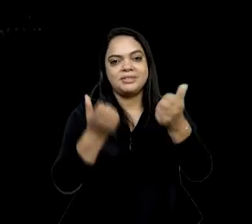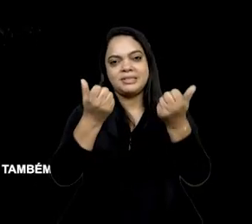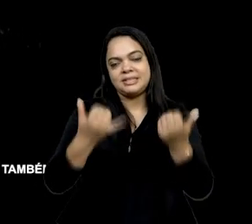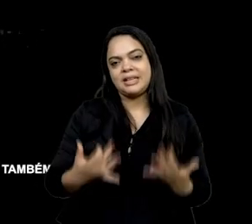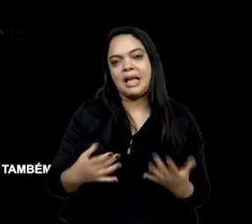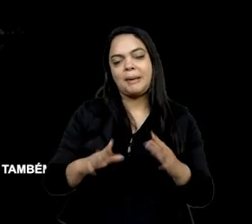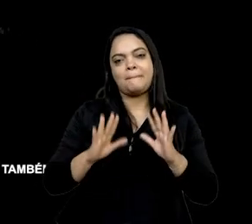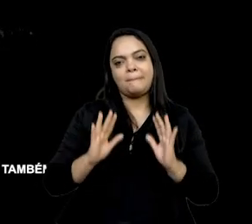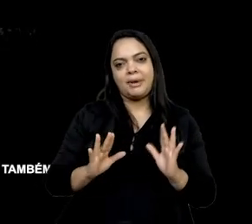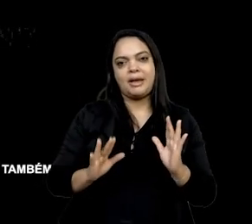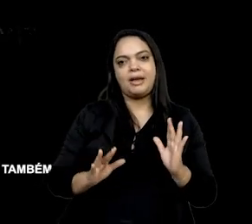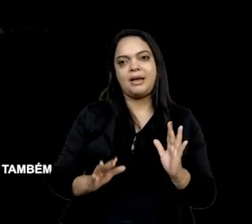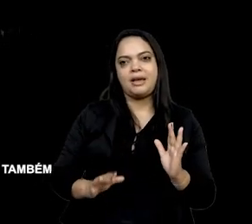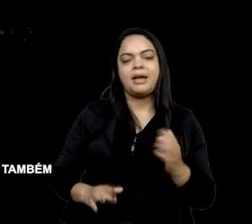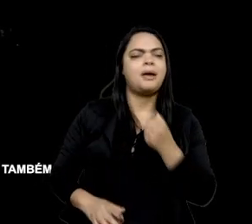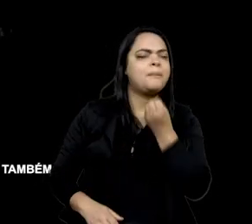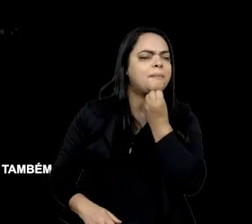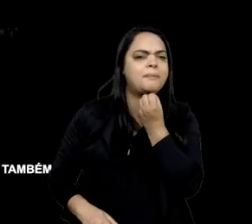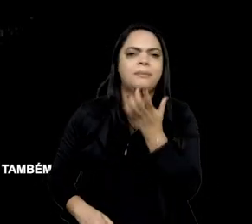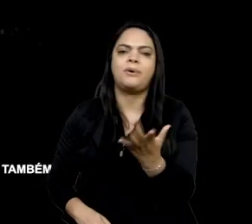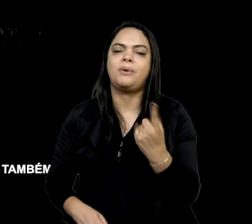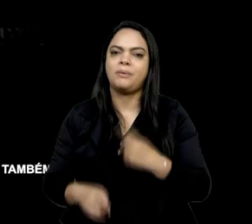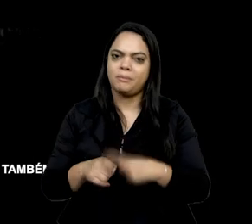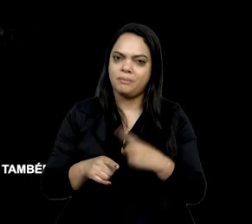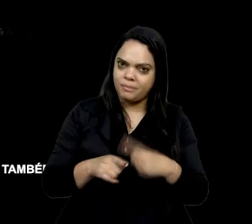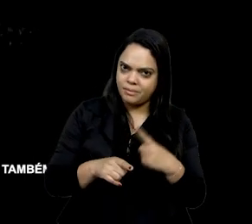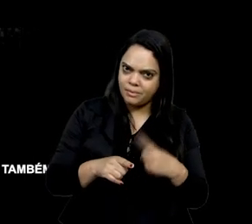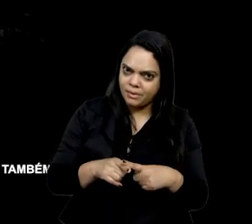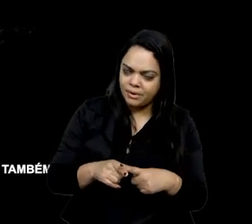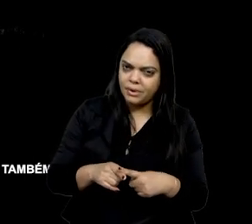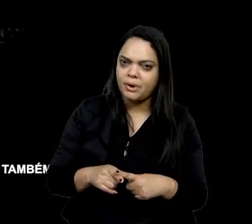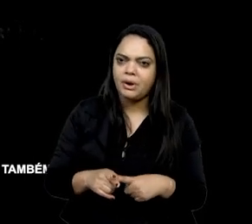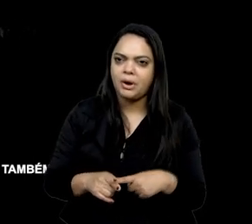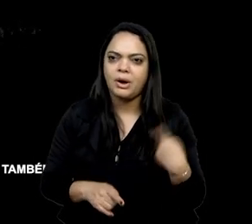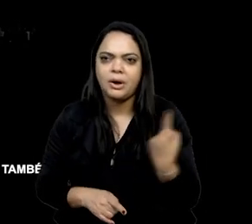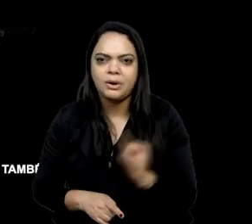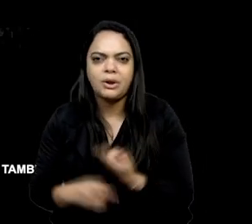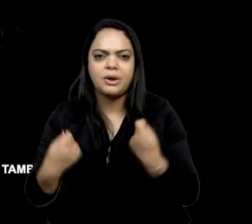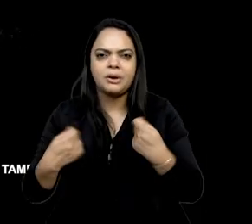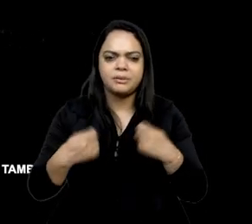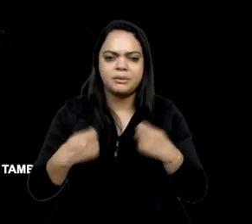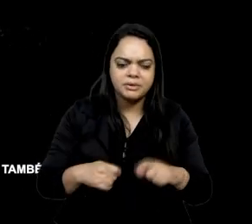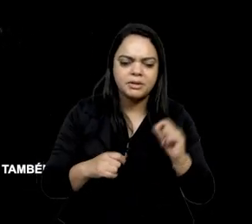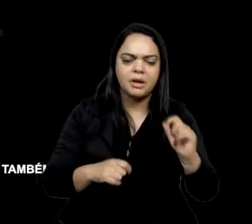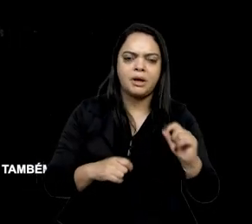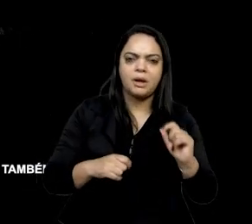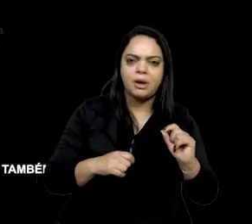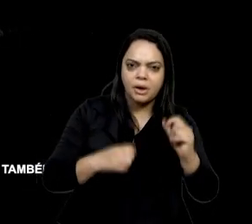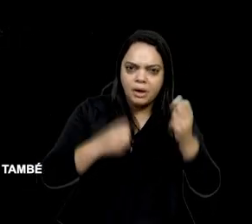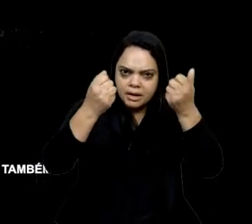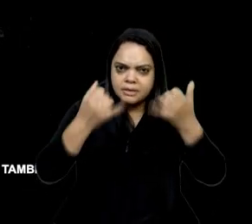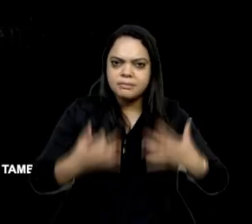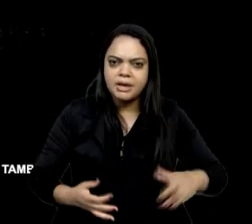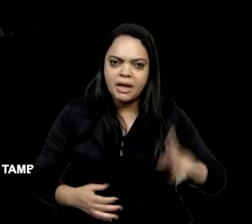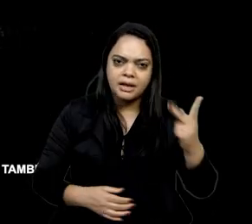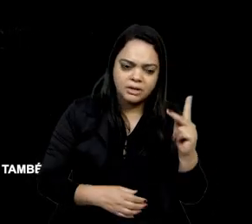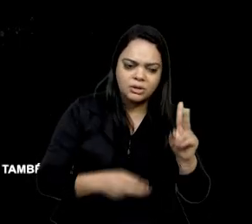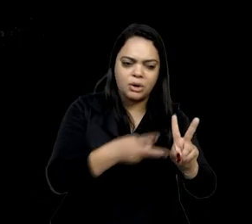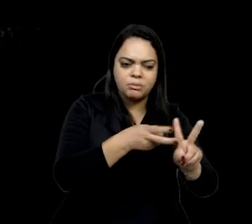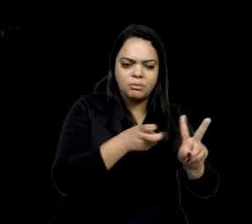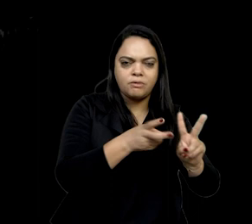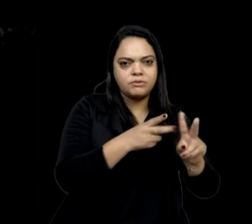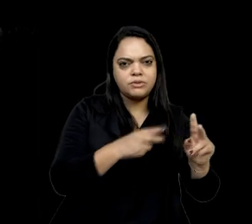um desafio muito bom, porque eu acho que a gente precisa tratar dos povos indígenas em todos os períodos da história, né? no presente também.